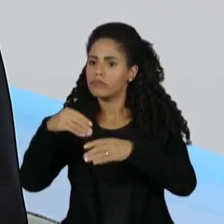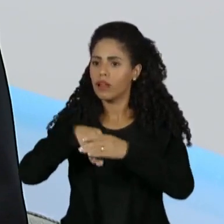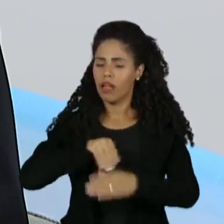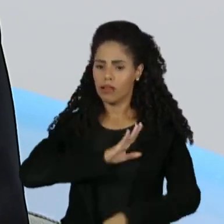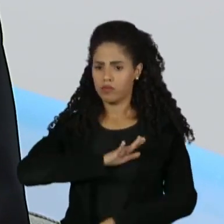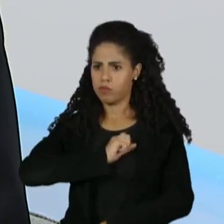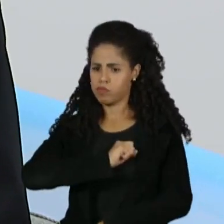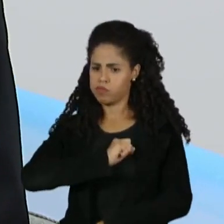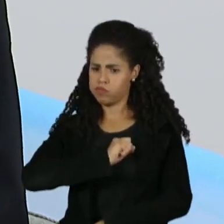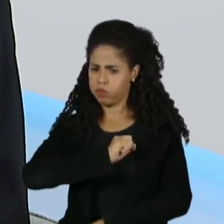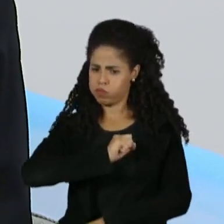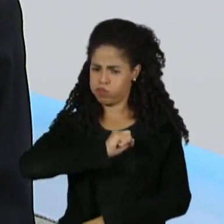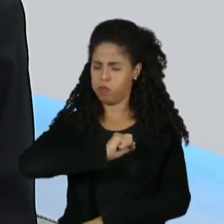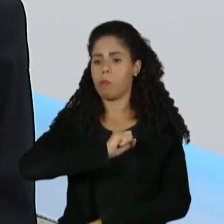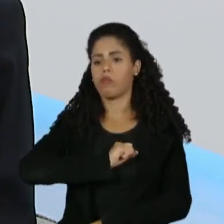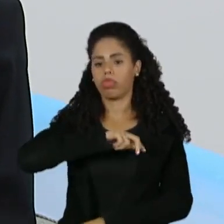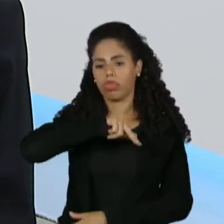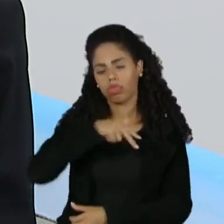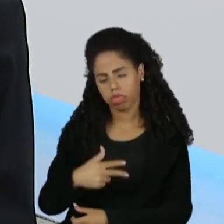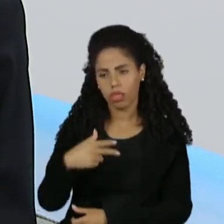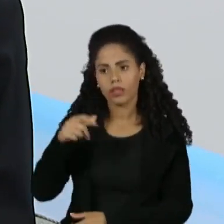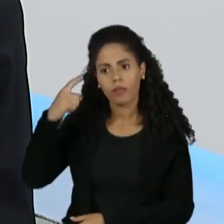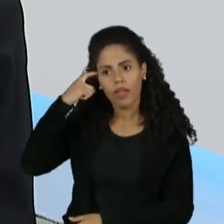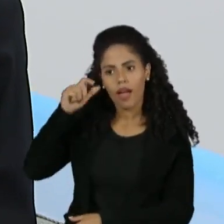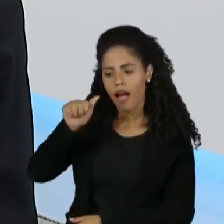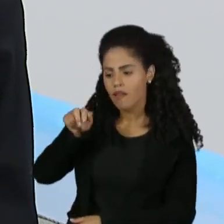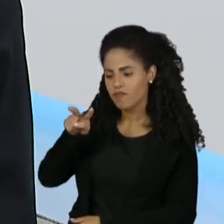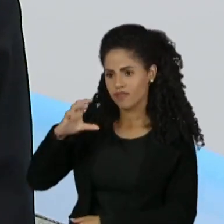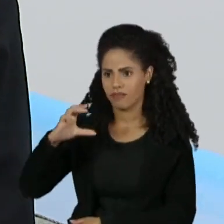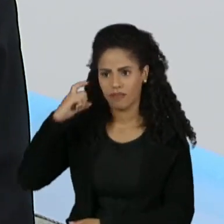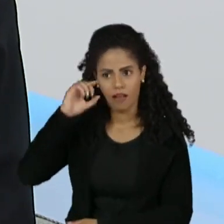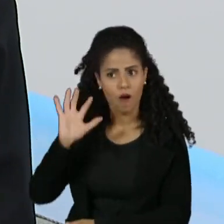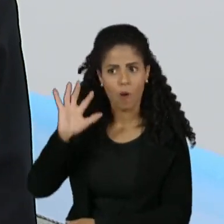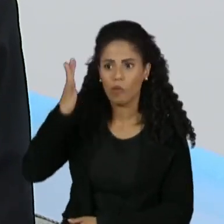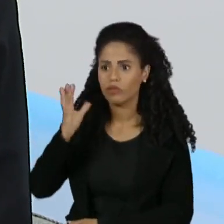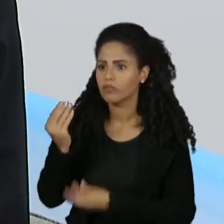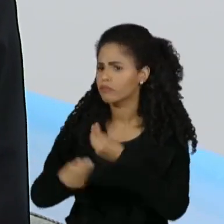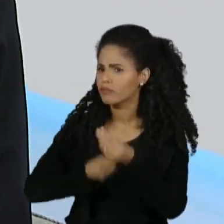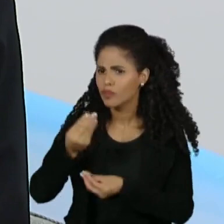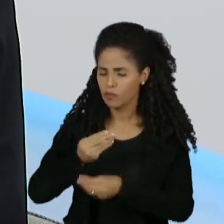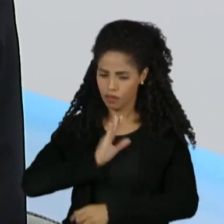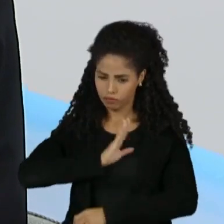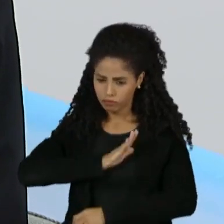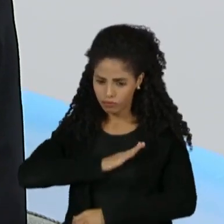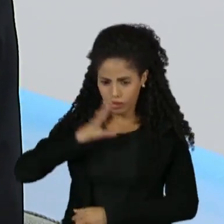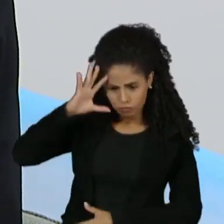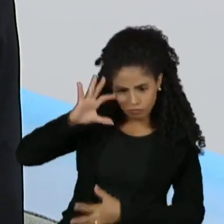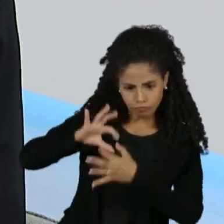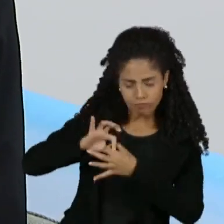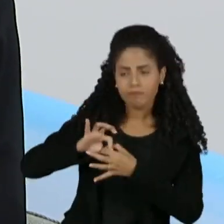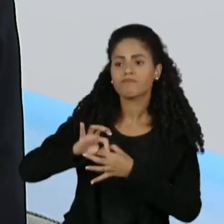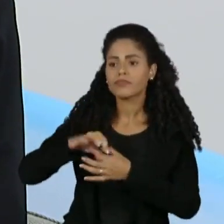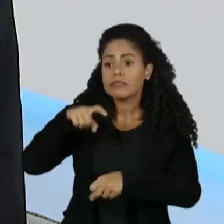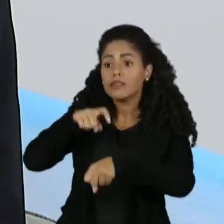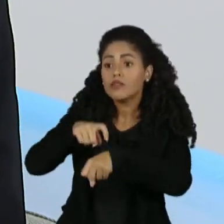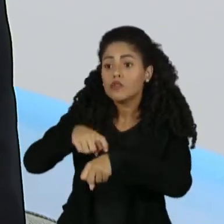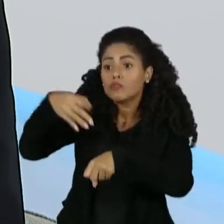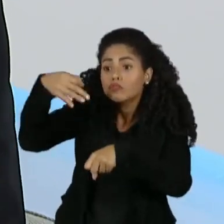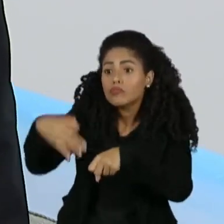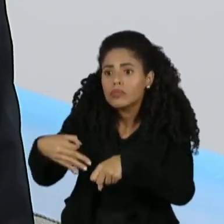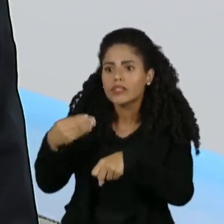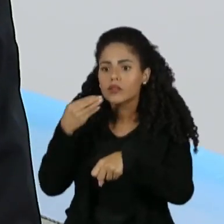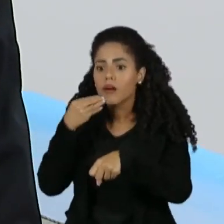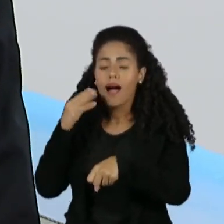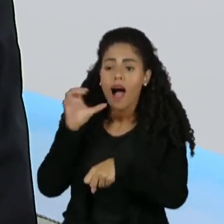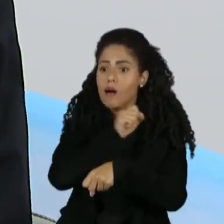infarto agudo do miocárdio, o derrame cerebral, que é o AVC, são doenças que eu tenho tempo definido para